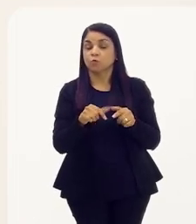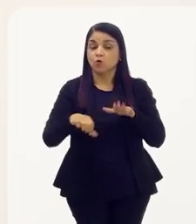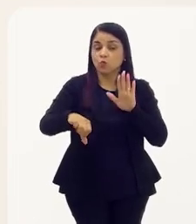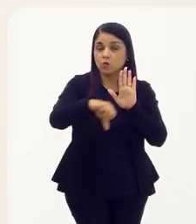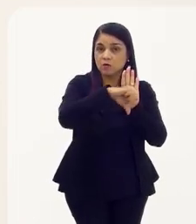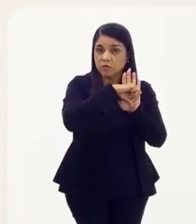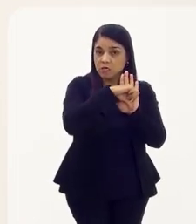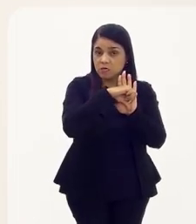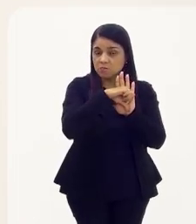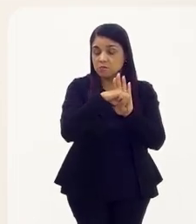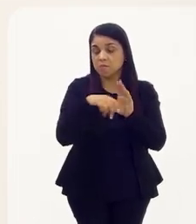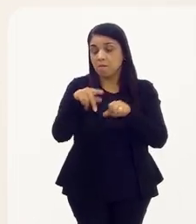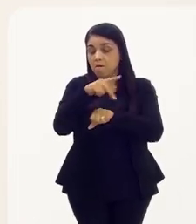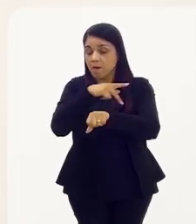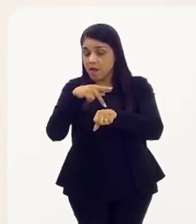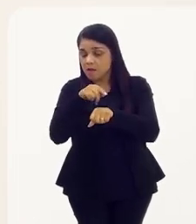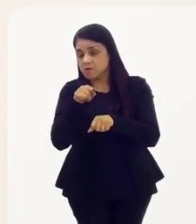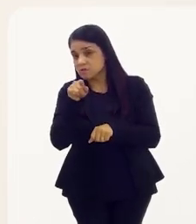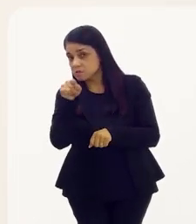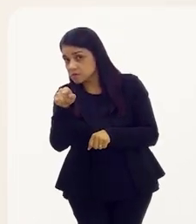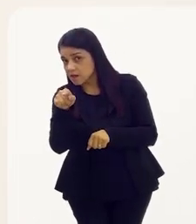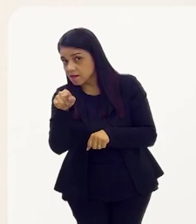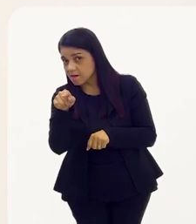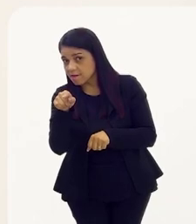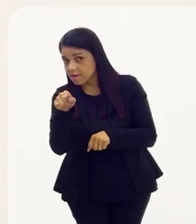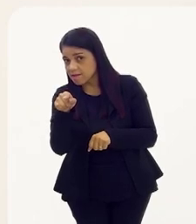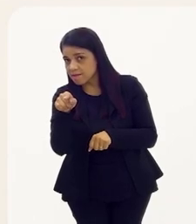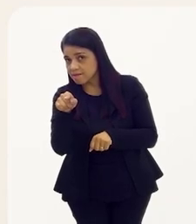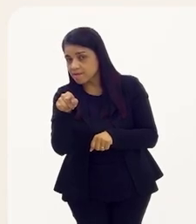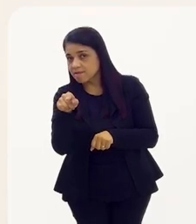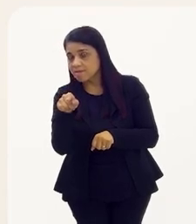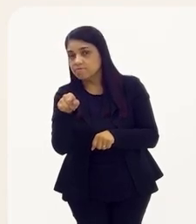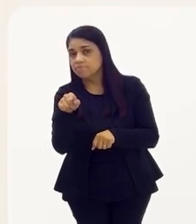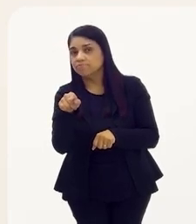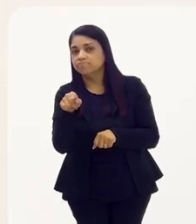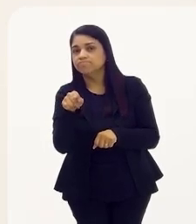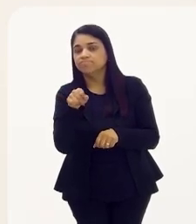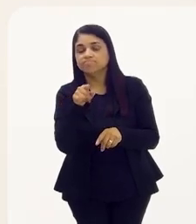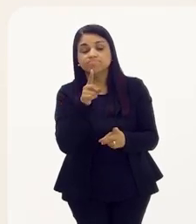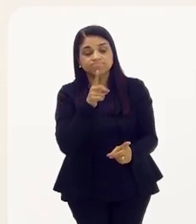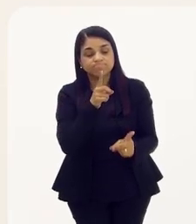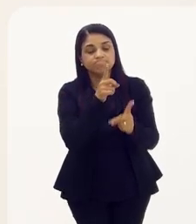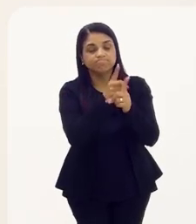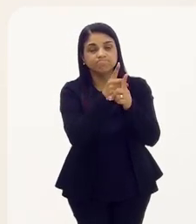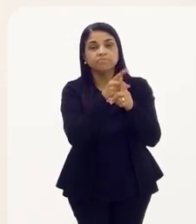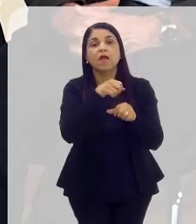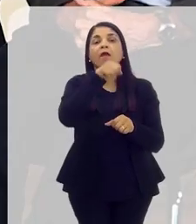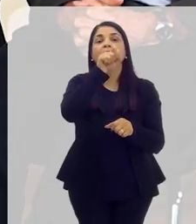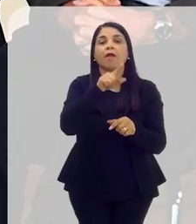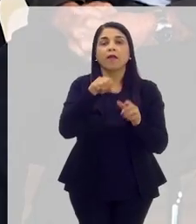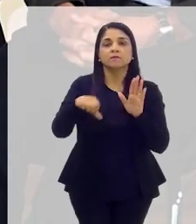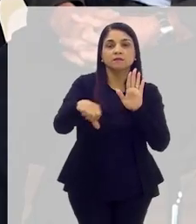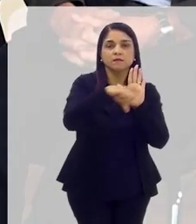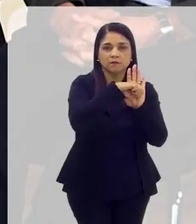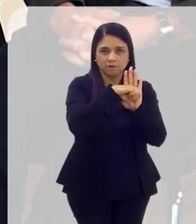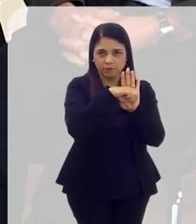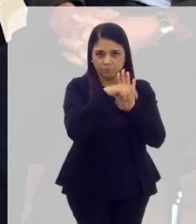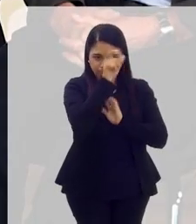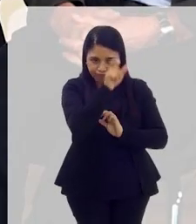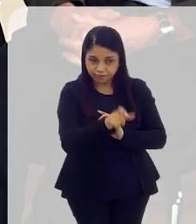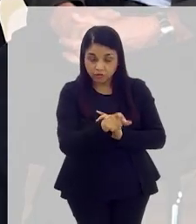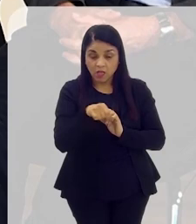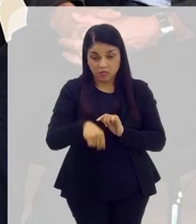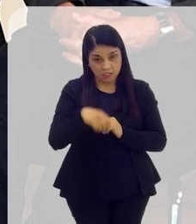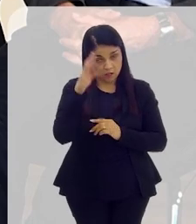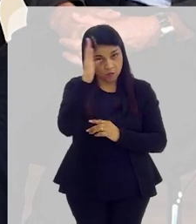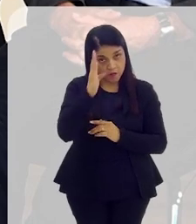aqui um crime praticado no seu país, eu quero chegar a quem praticou o crime. Esse país,